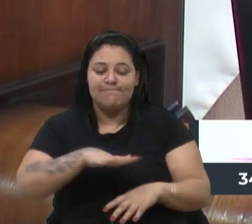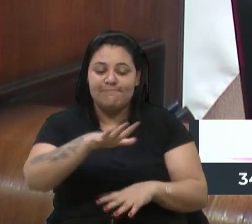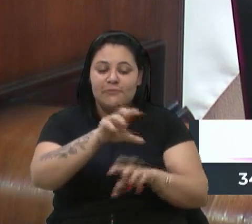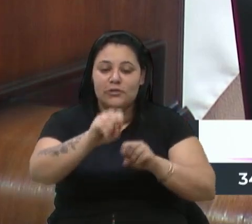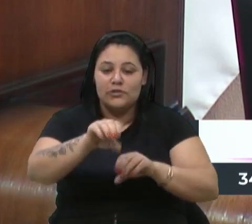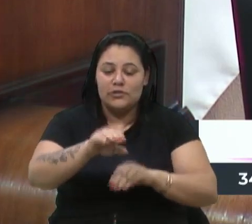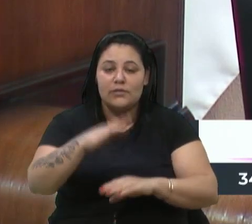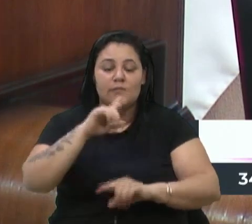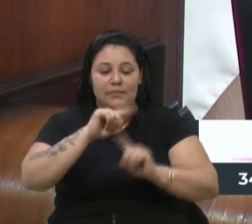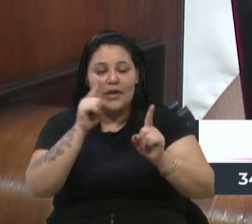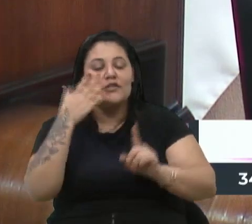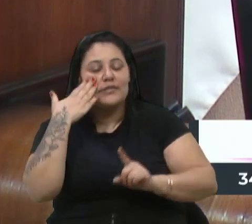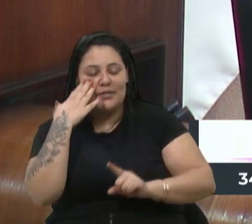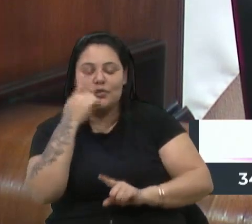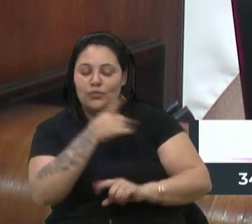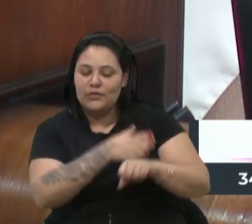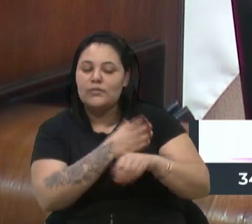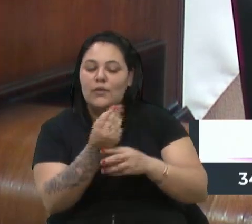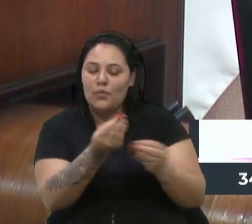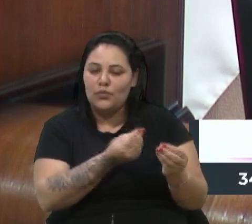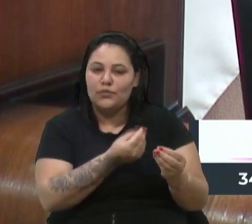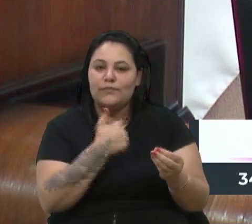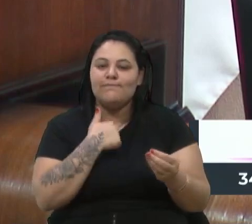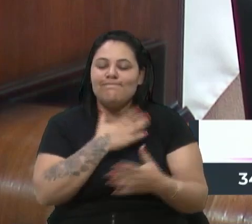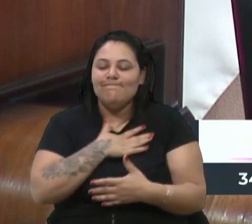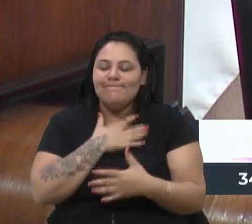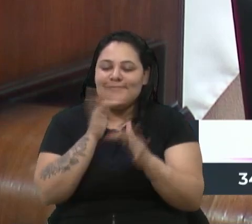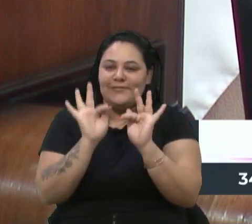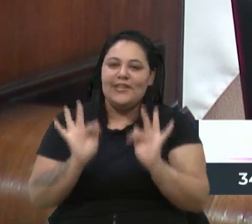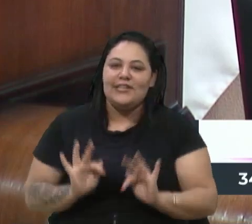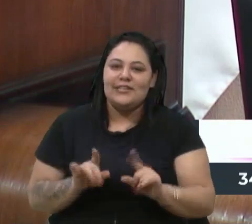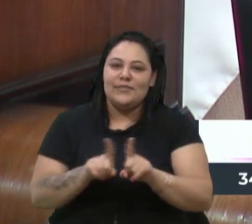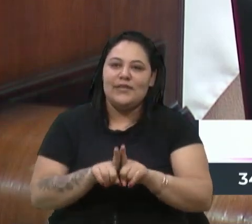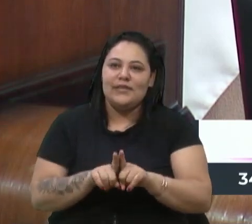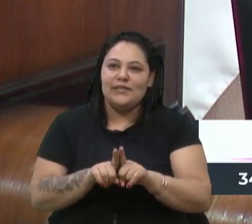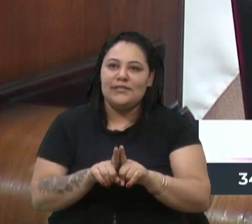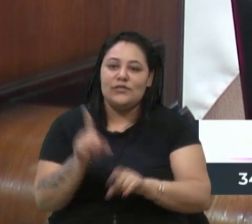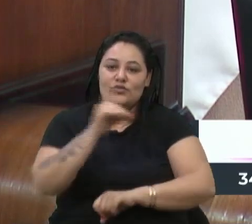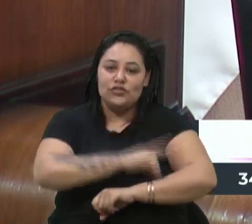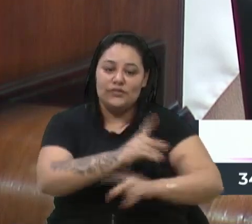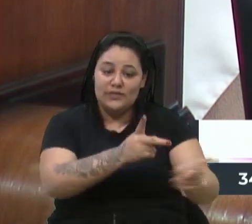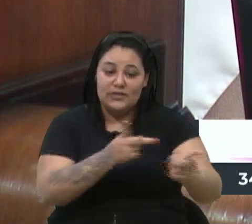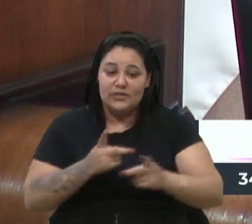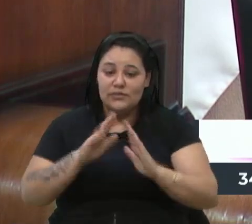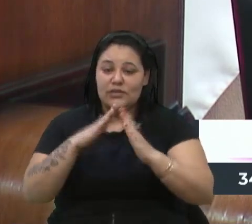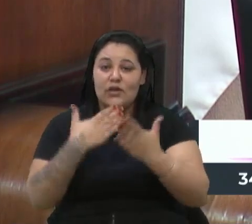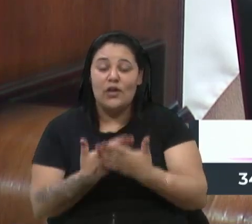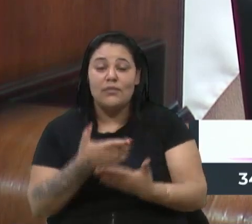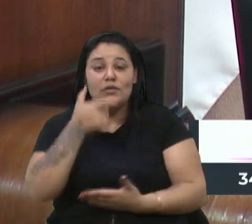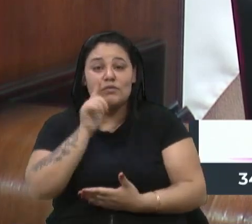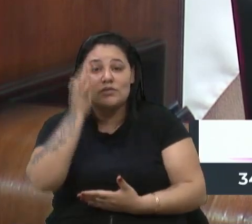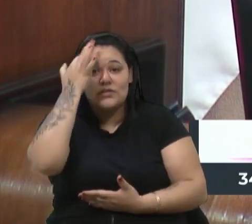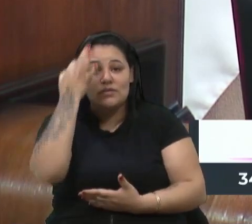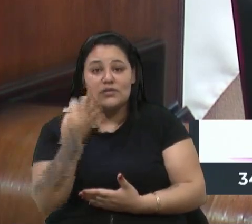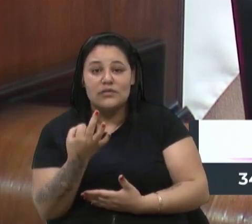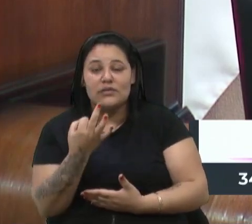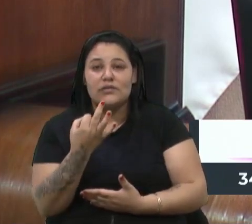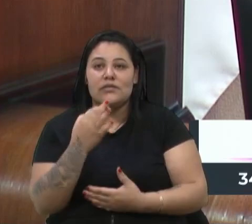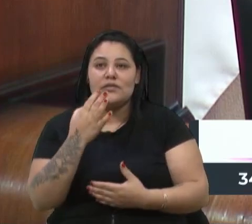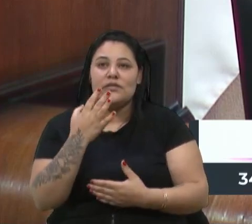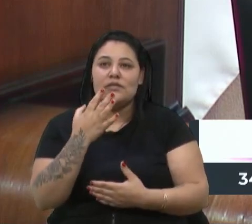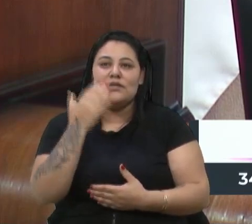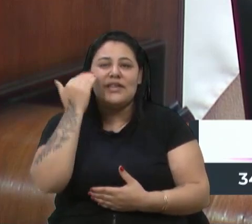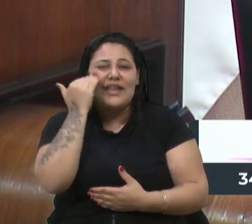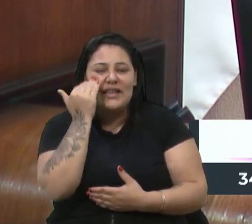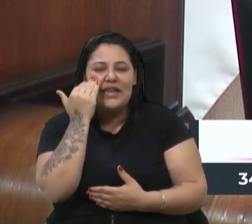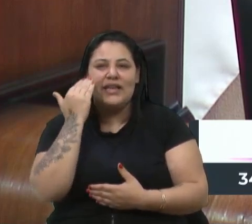sabe da sua participação lá. Fiquei muito feliz naquele dia em que nós estivemos lá para entender um pouco mais mesmo do processo,